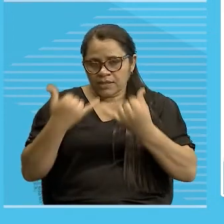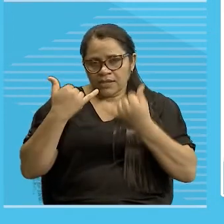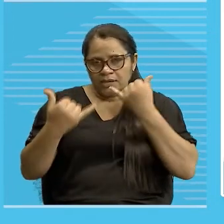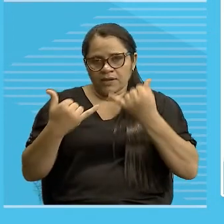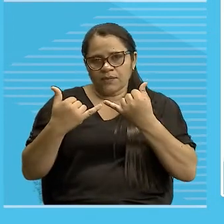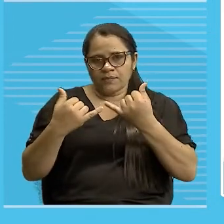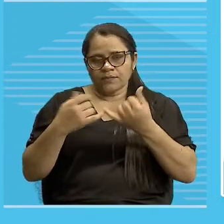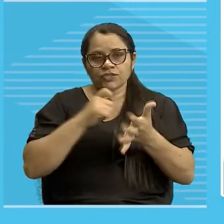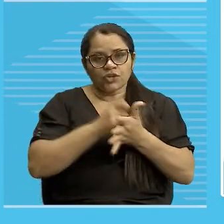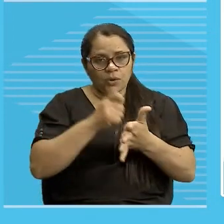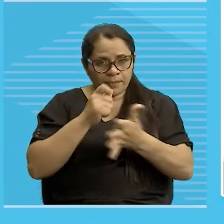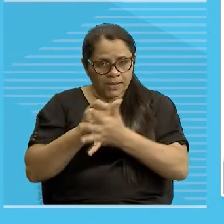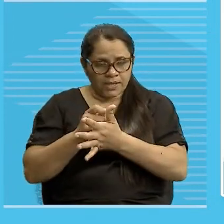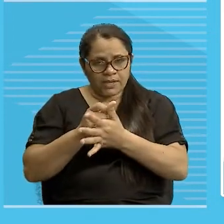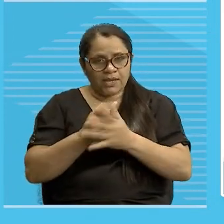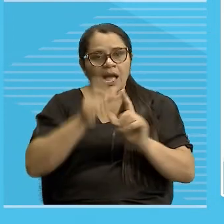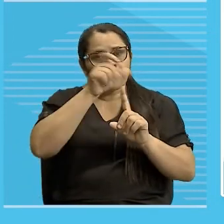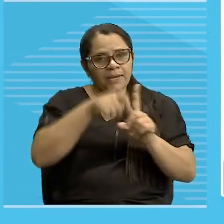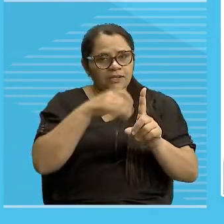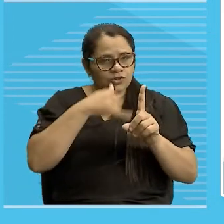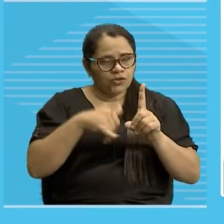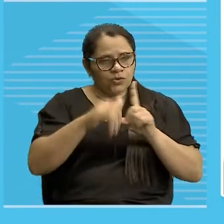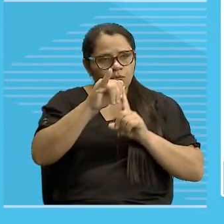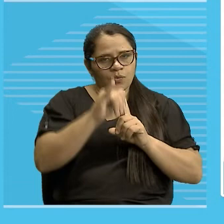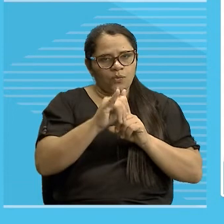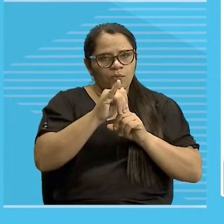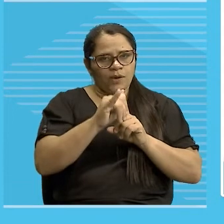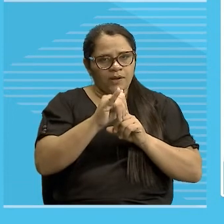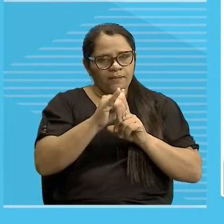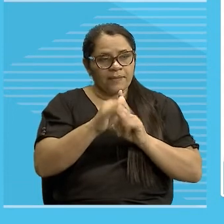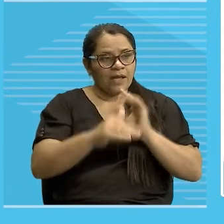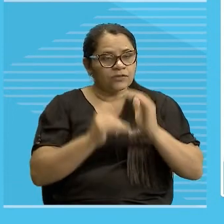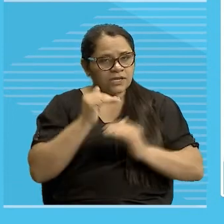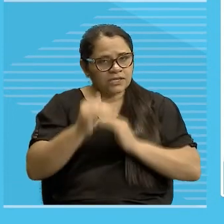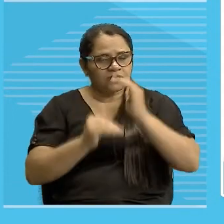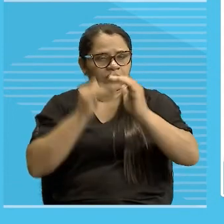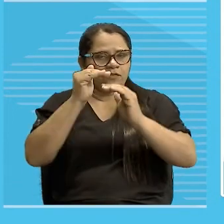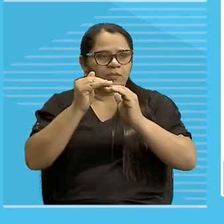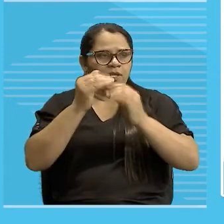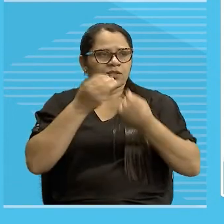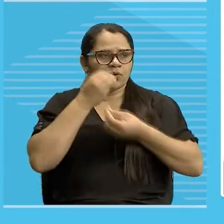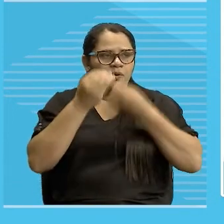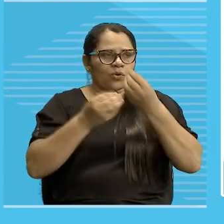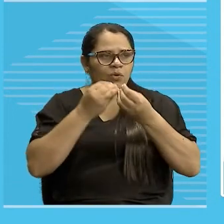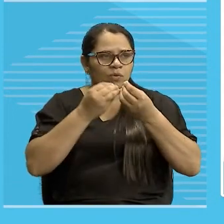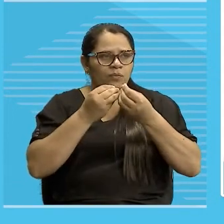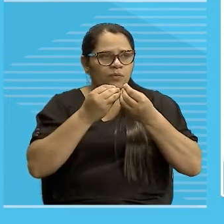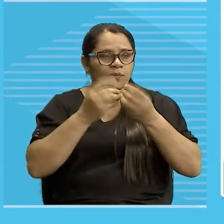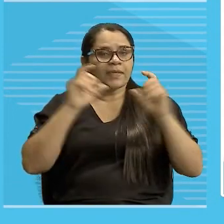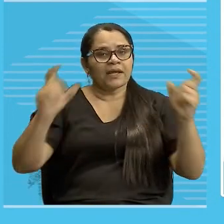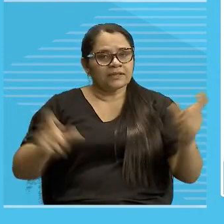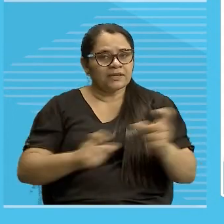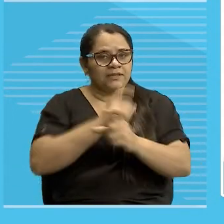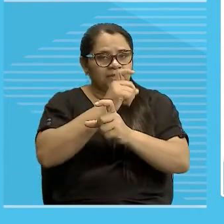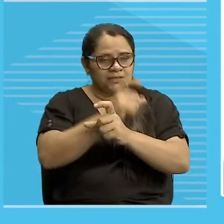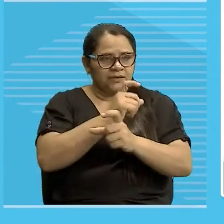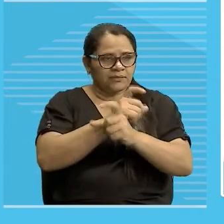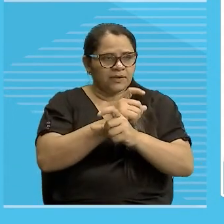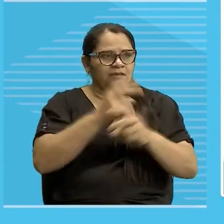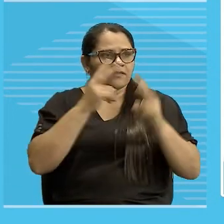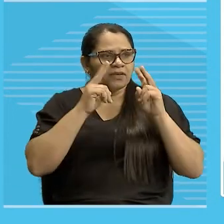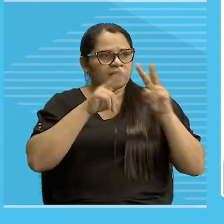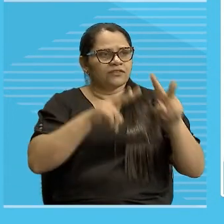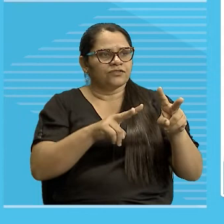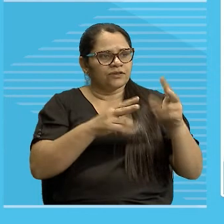seu locutor, o leitor do seu texto, a avançar, então, isso aqui, ó, é o que eu estou chamando de catáfora,